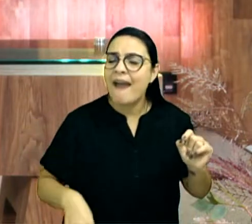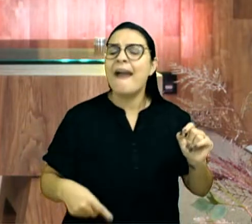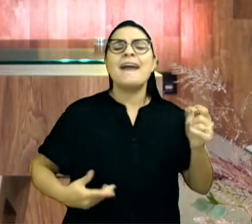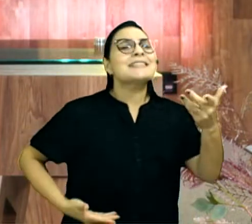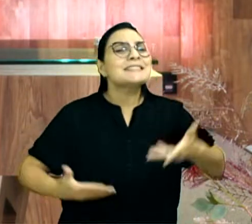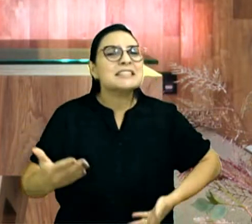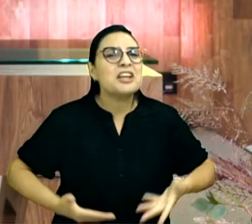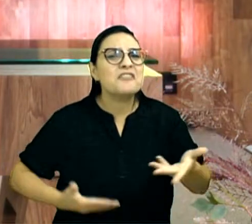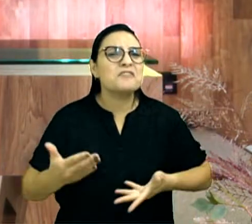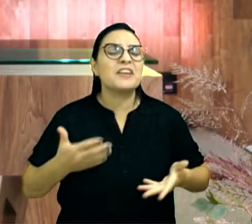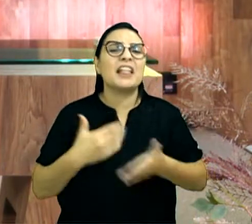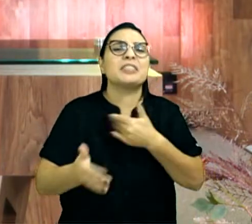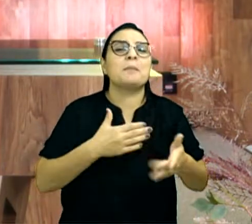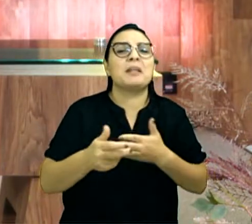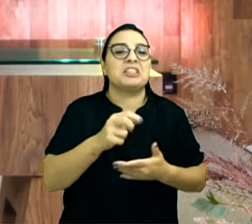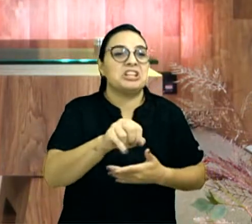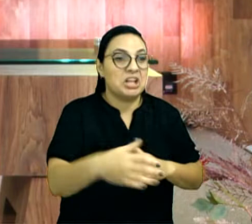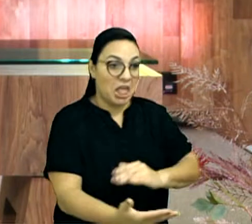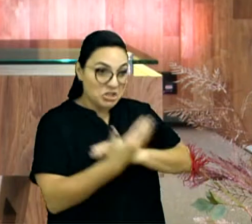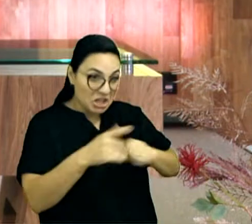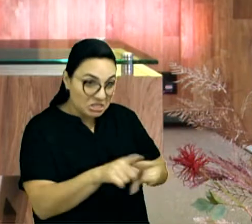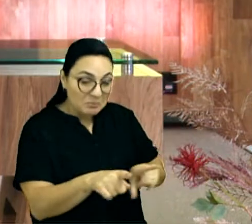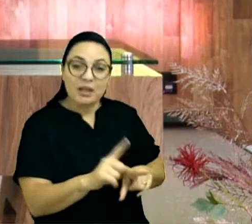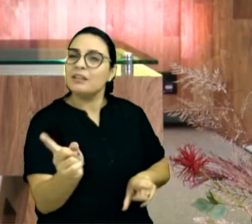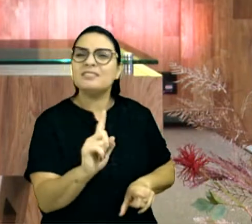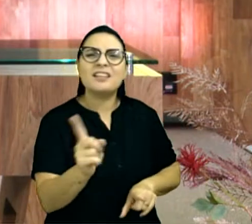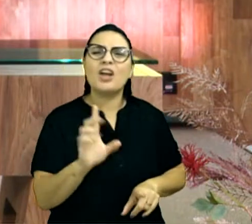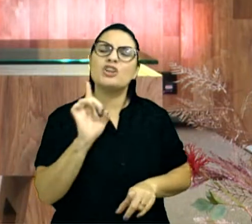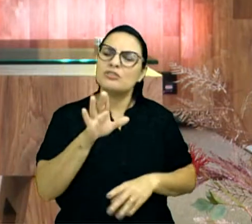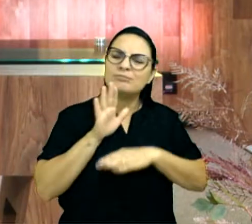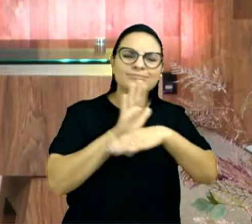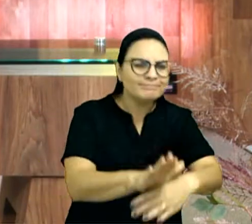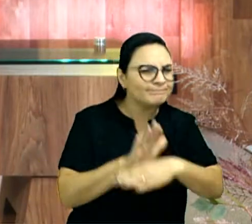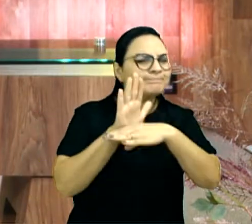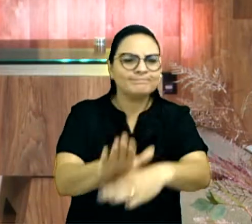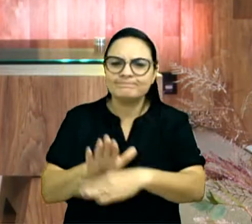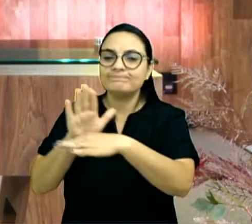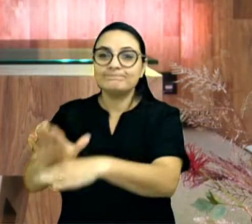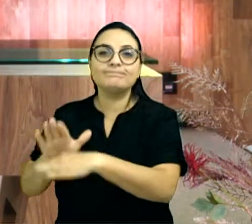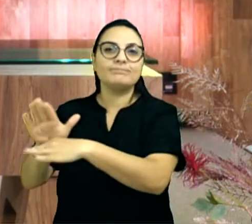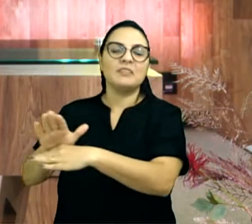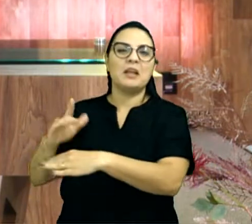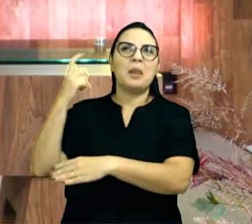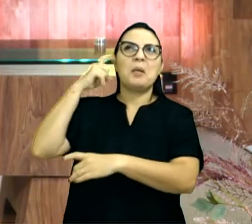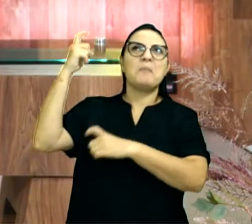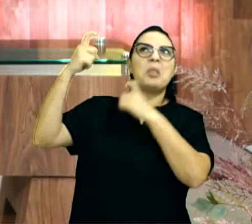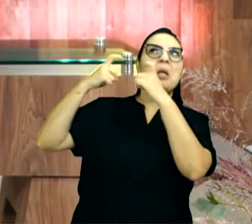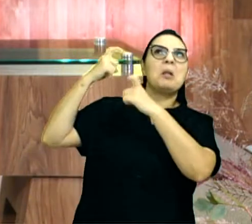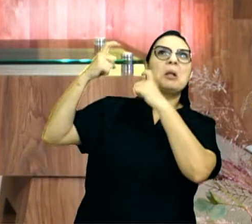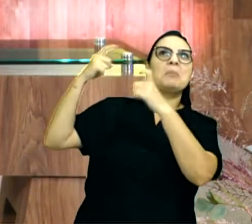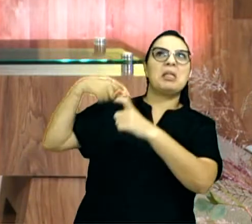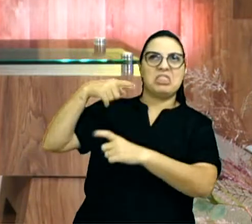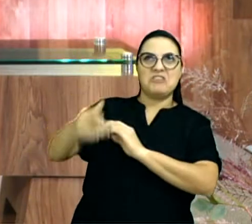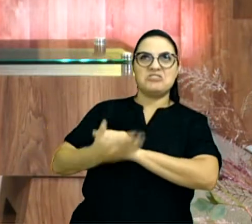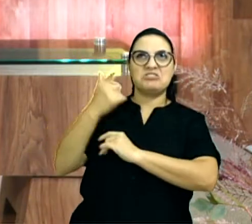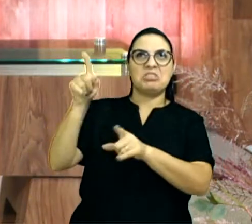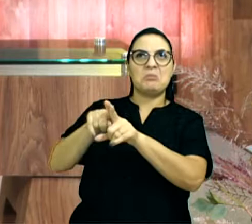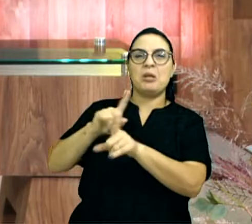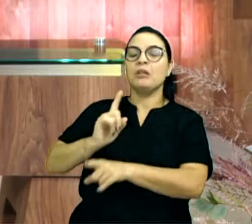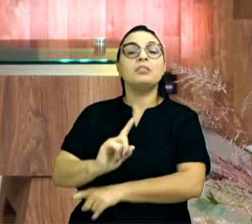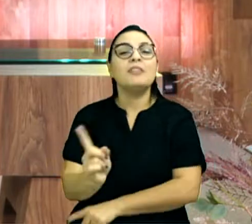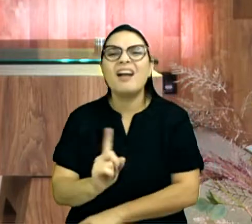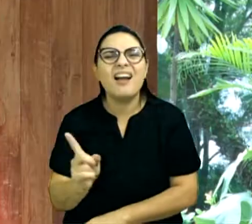recompensa. É servir porque existe aquele serviço pensando o que eu ganho com isso. Não é?